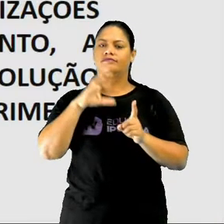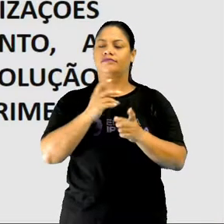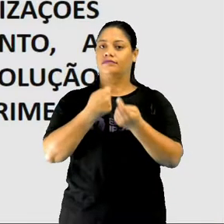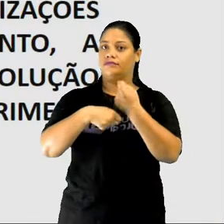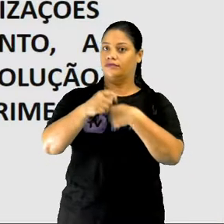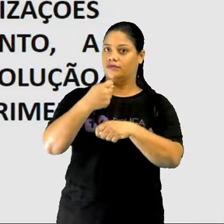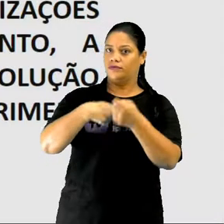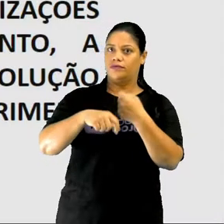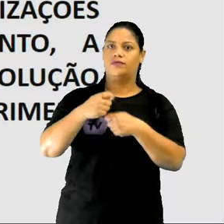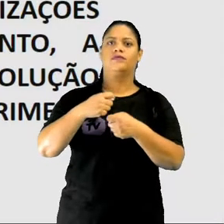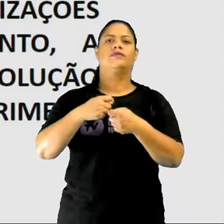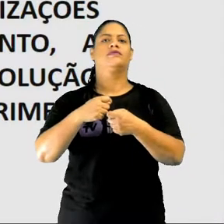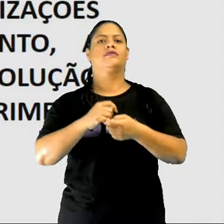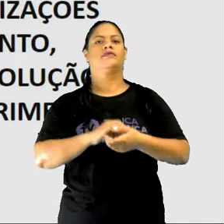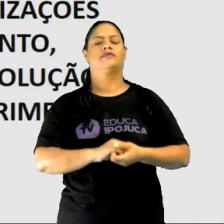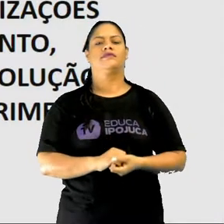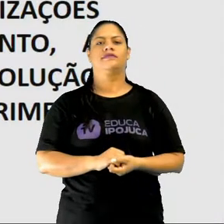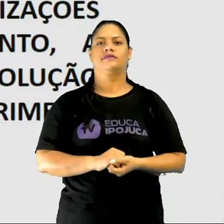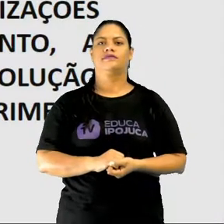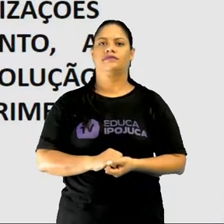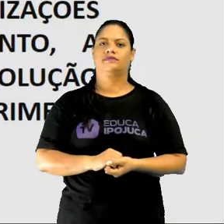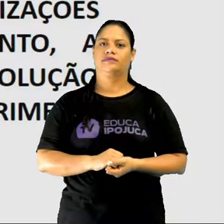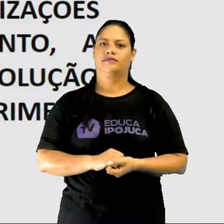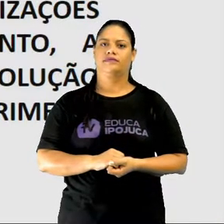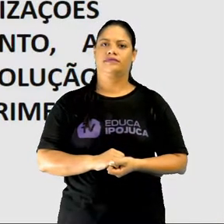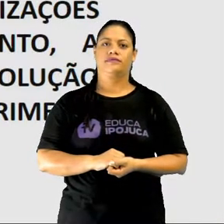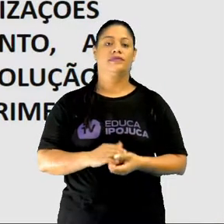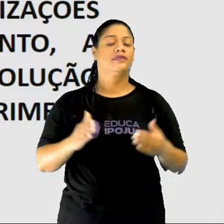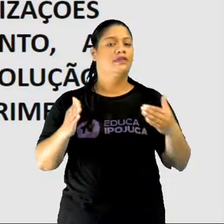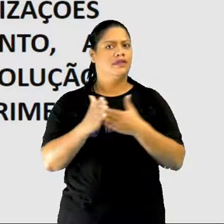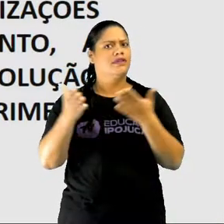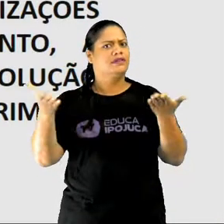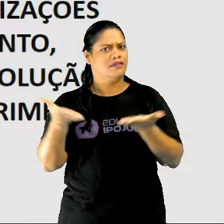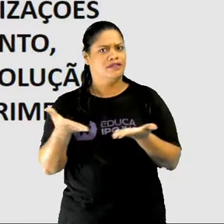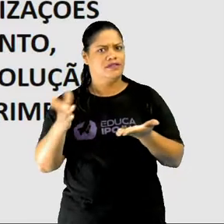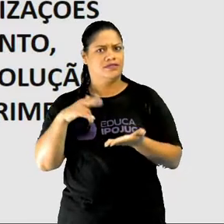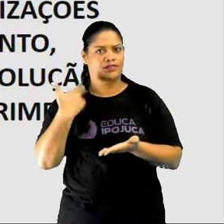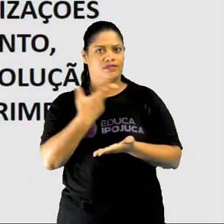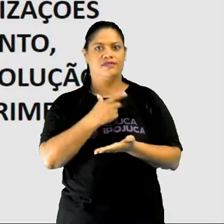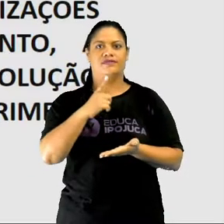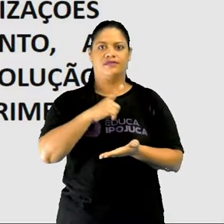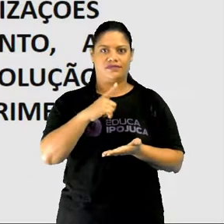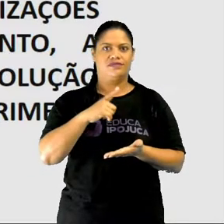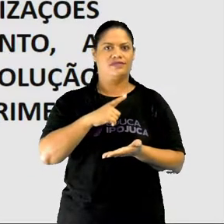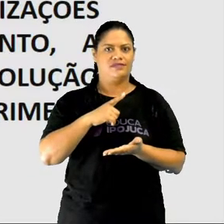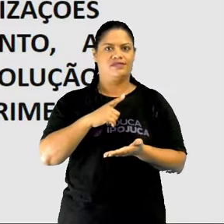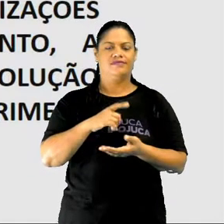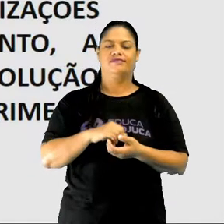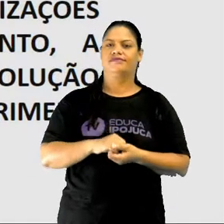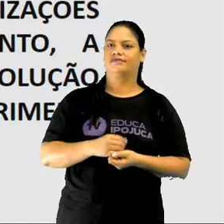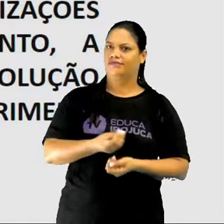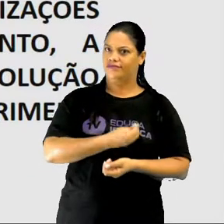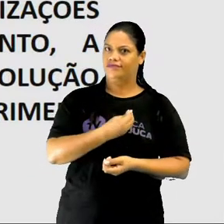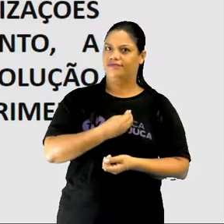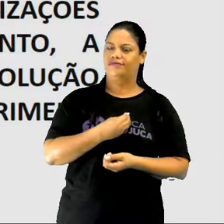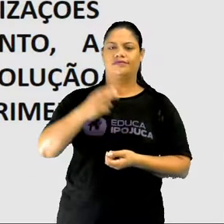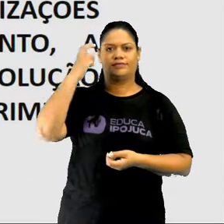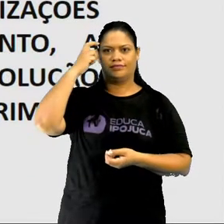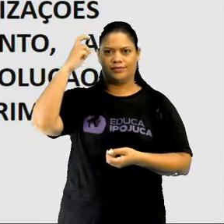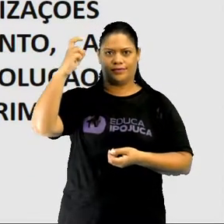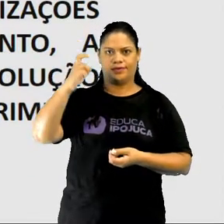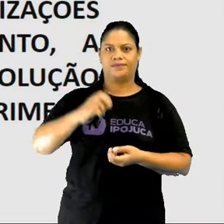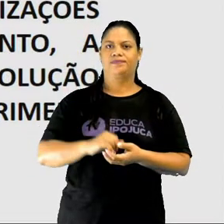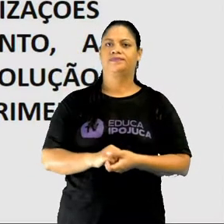econômica, cultural e até hoje a gente tem elementos dessa influência. Os